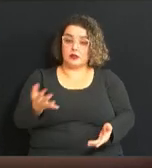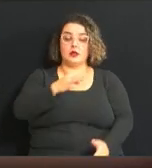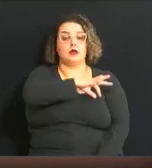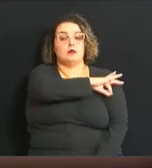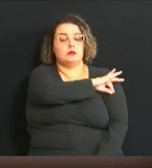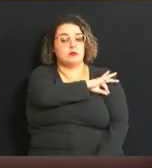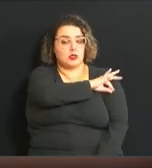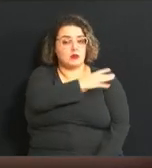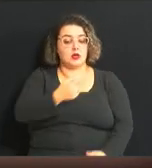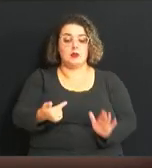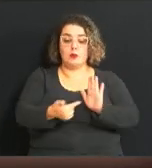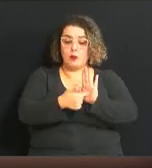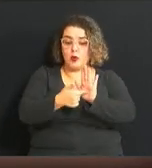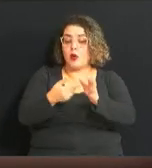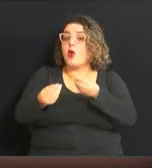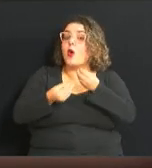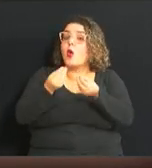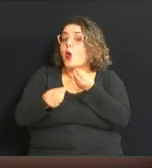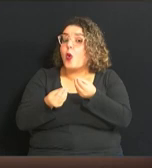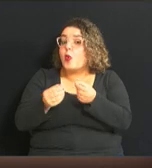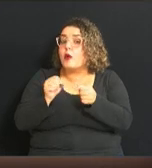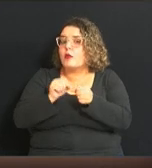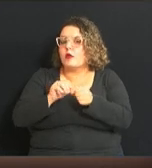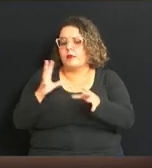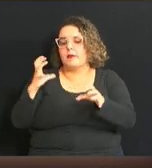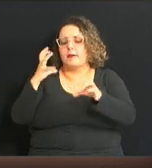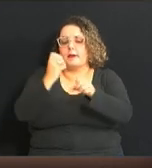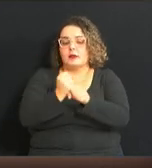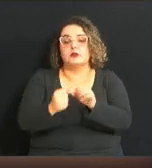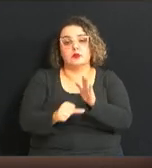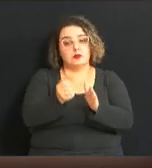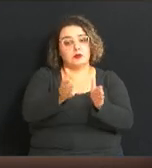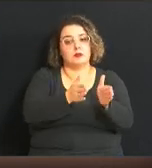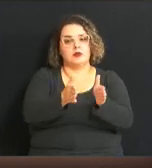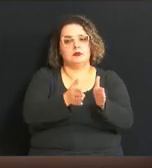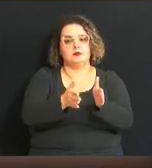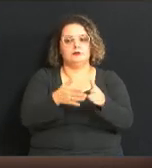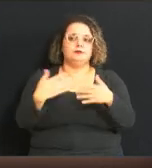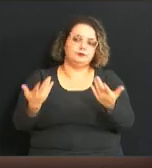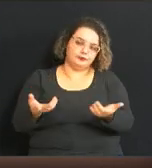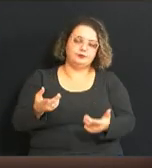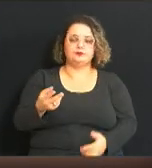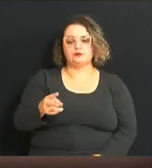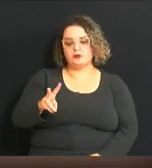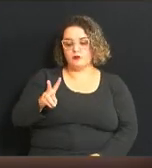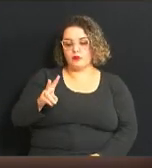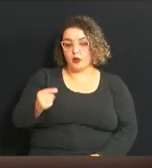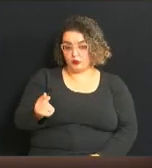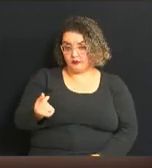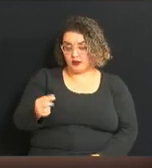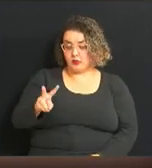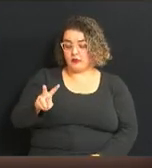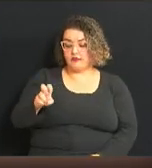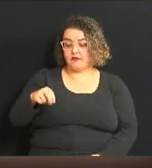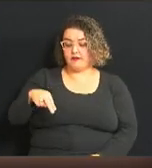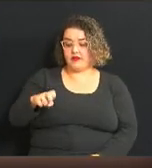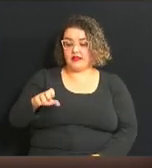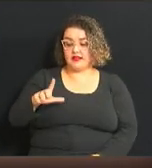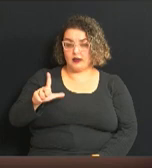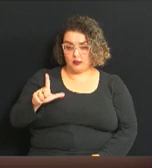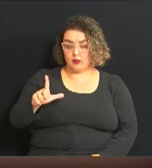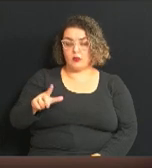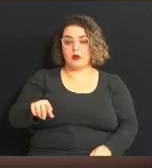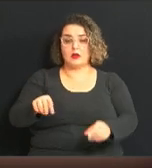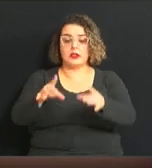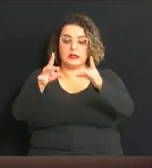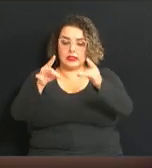demonstre como é que é feito o cálculo do IPTU, num primeiro momento. Além do valor venal do terreno, há critérios para